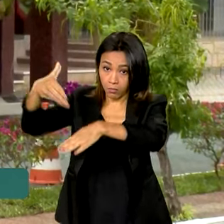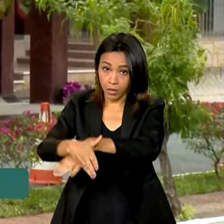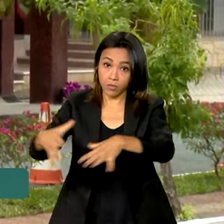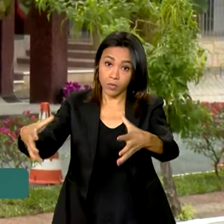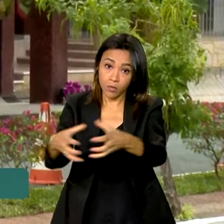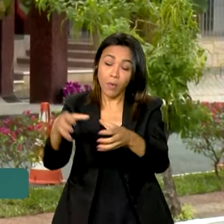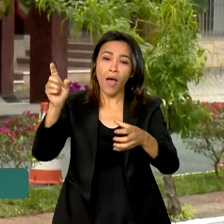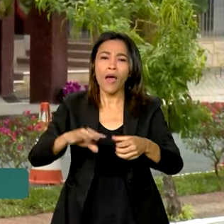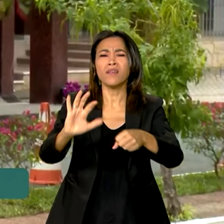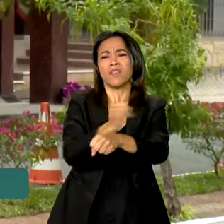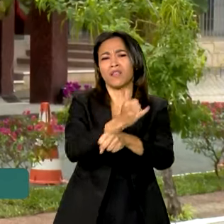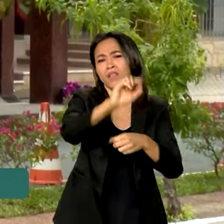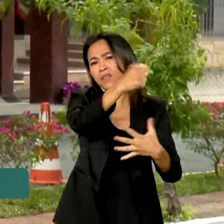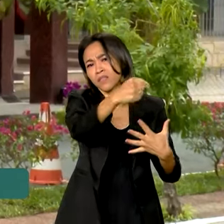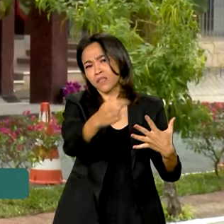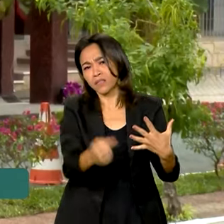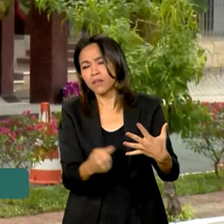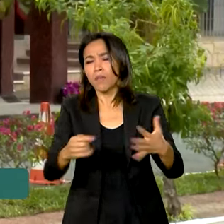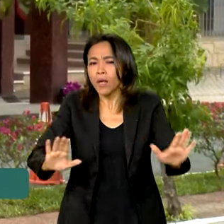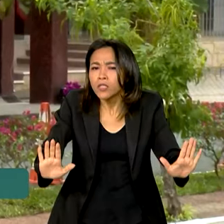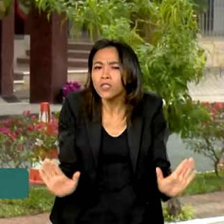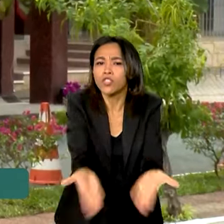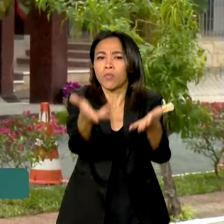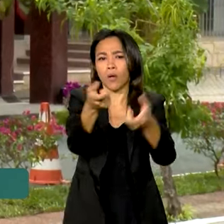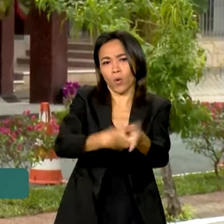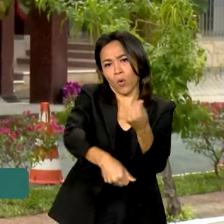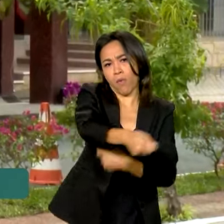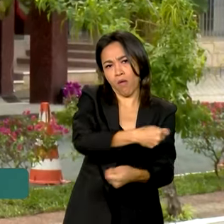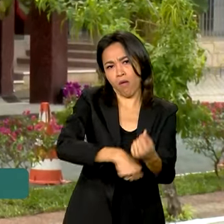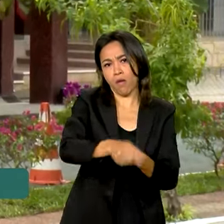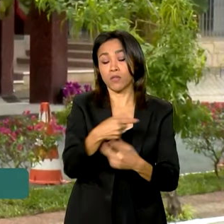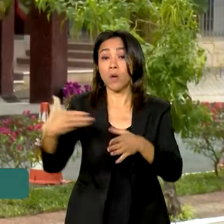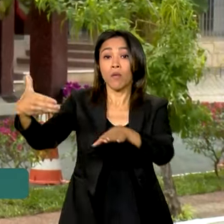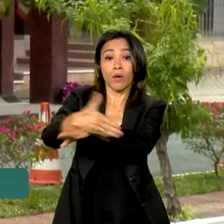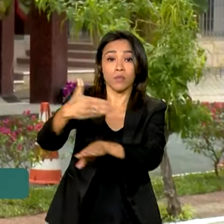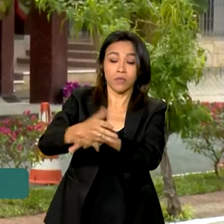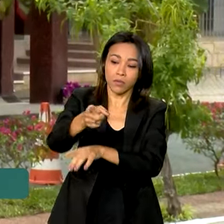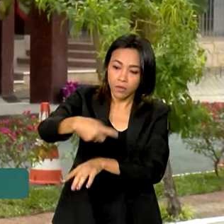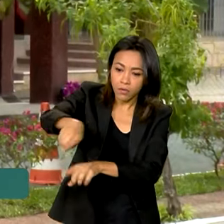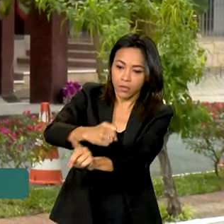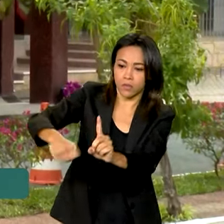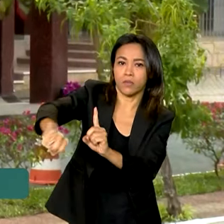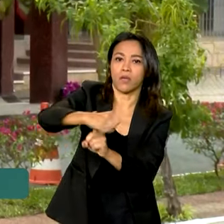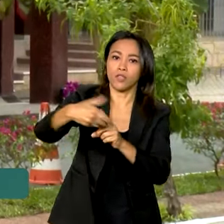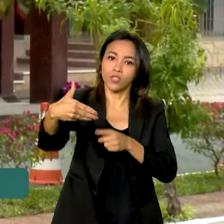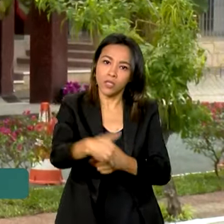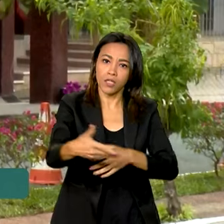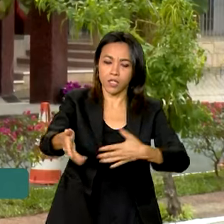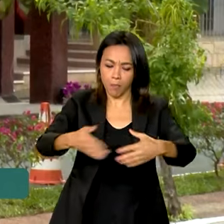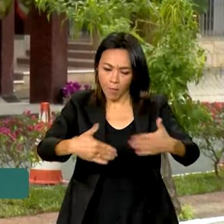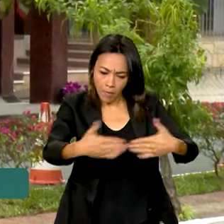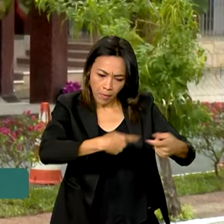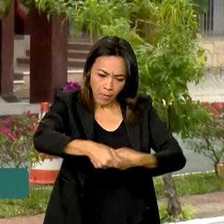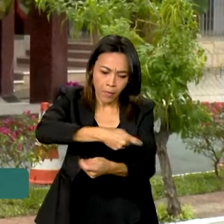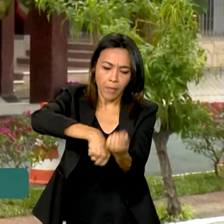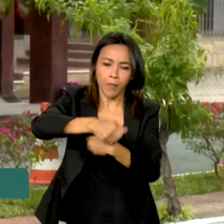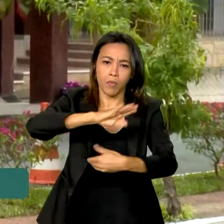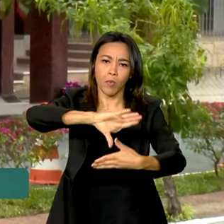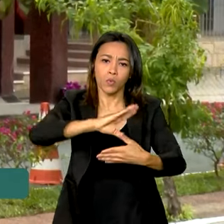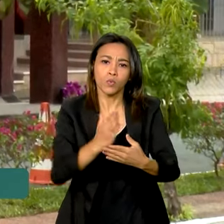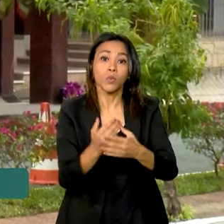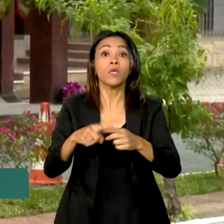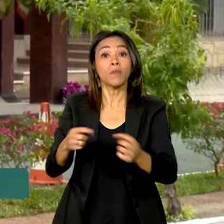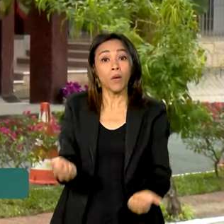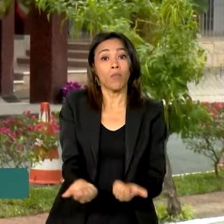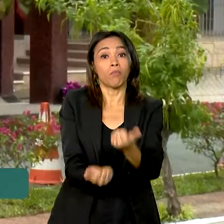medidas para fortalecer o comércio regional, maior participação da sociedade civil no Mercosul e colaboração nas áreas de